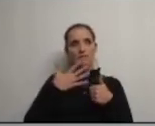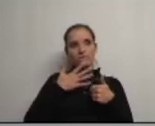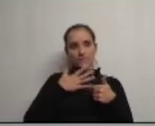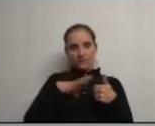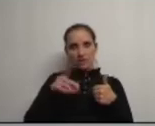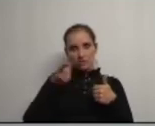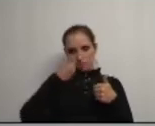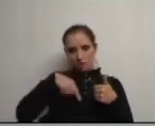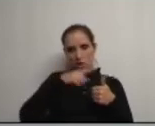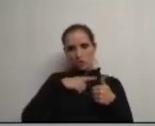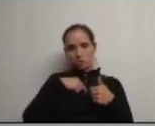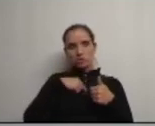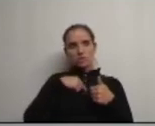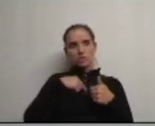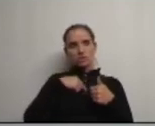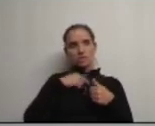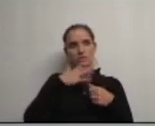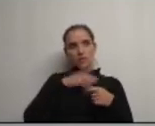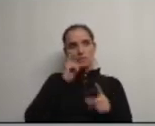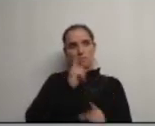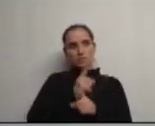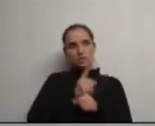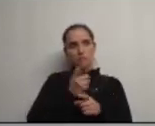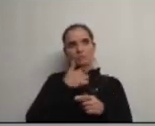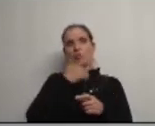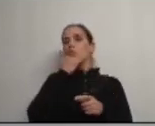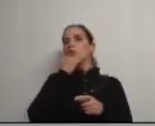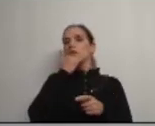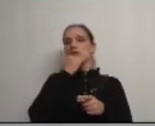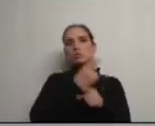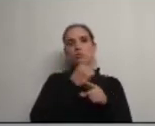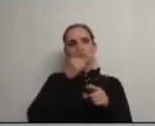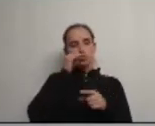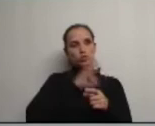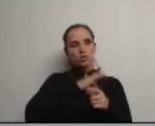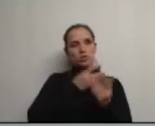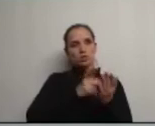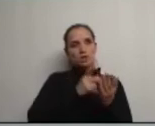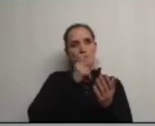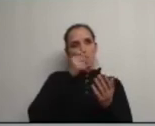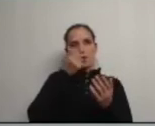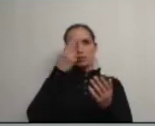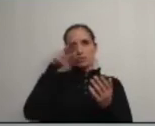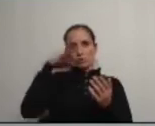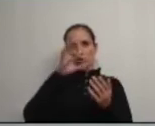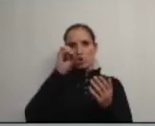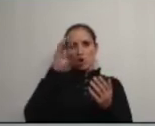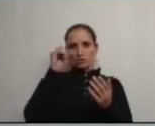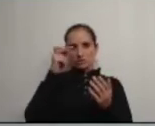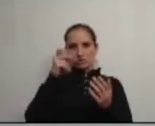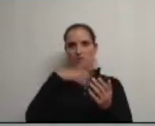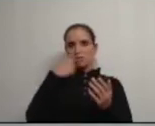que nós queria eventualmente e porque fiquei contente que o professor o seu engenheiro Brunhosa Simões e o Paulo Matos até disse